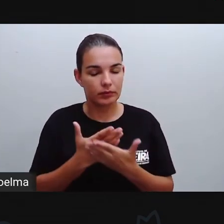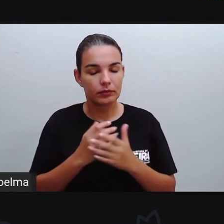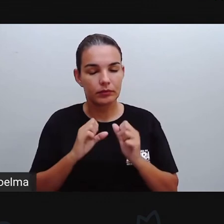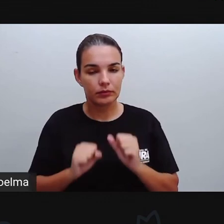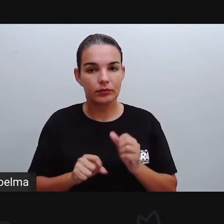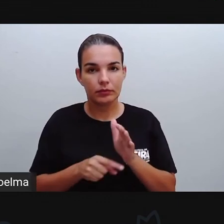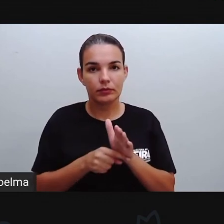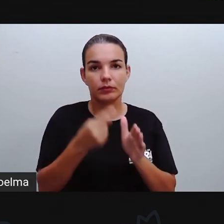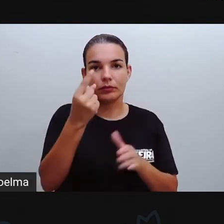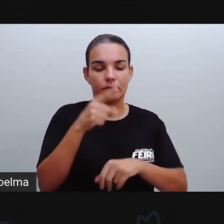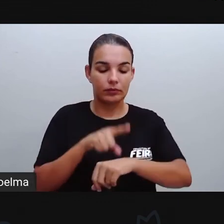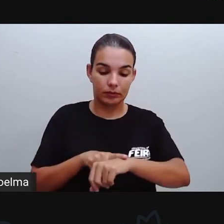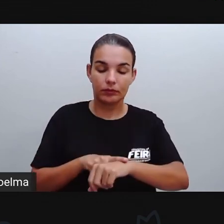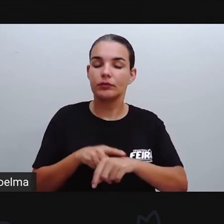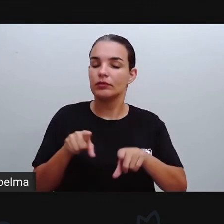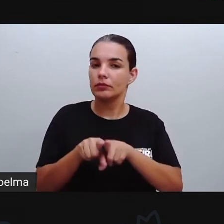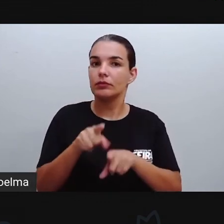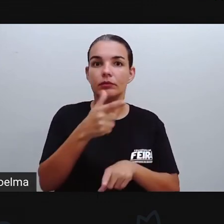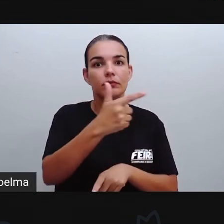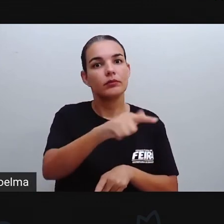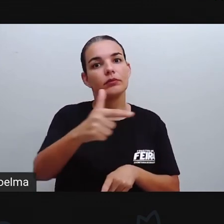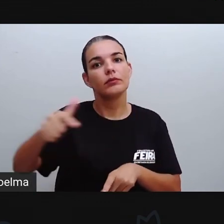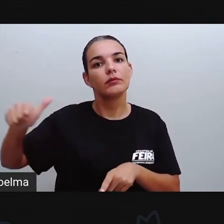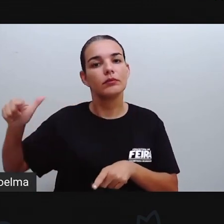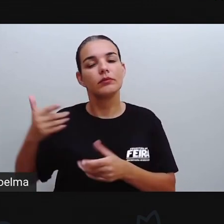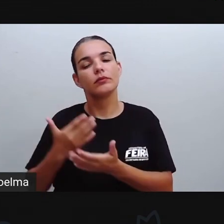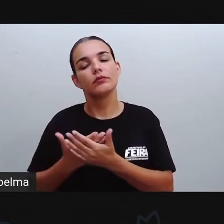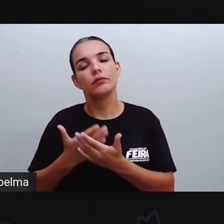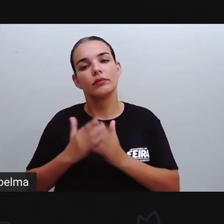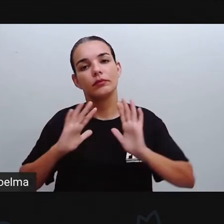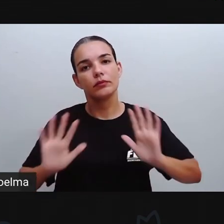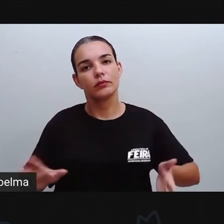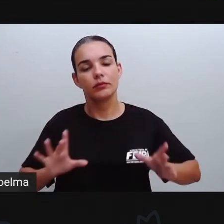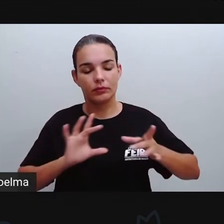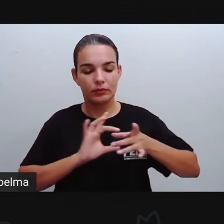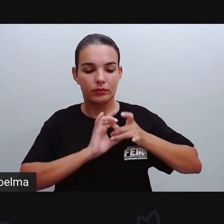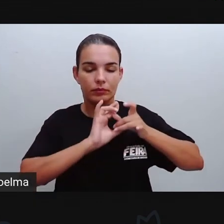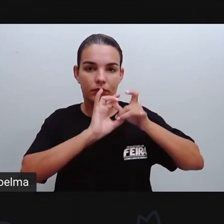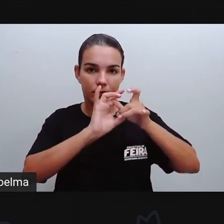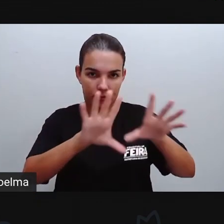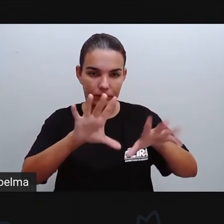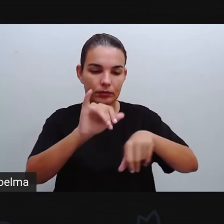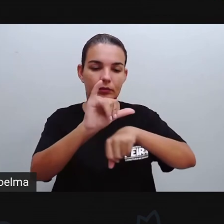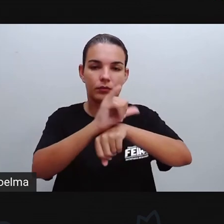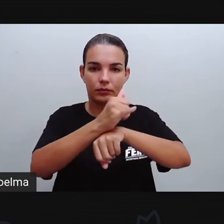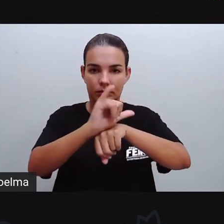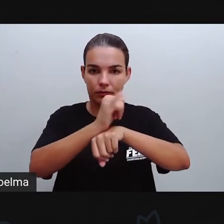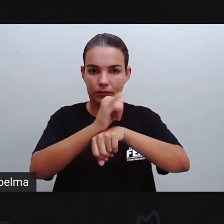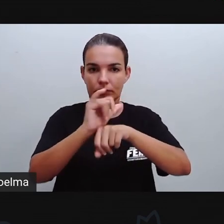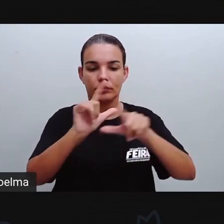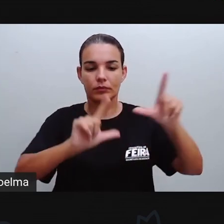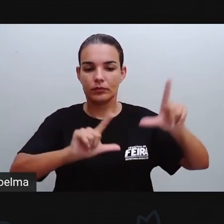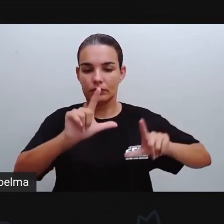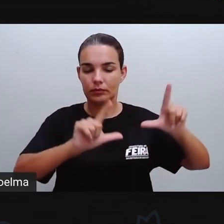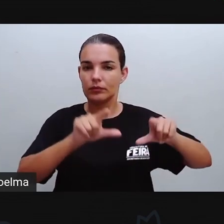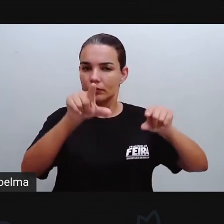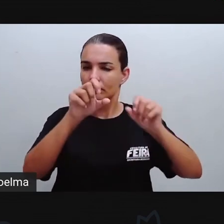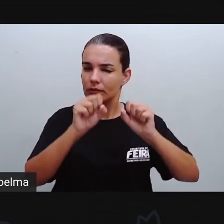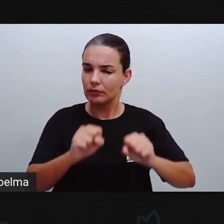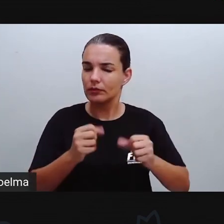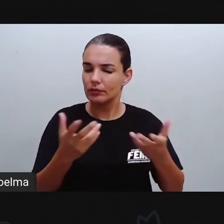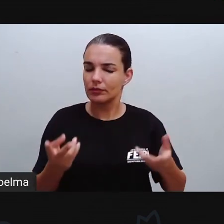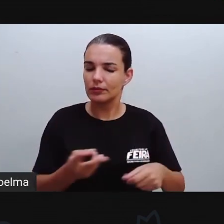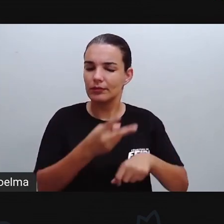primeiro momento, e as demais aulas que já foram disponibilizadas, já foram passadas aí na TV, vocês podem estar